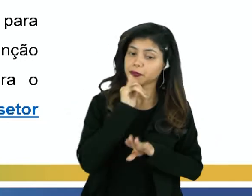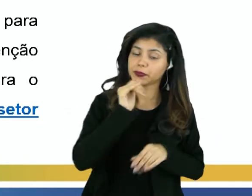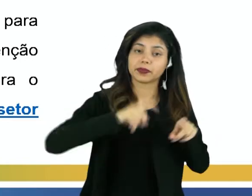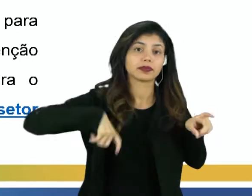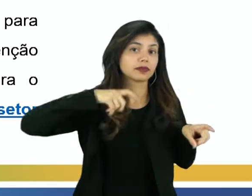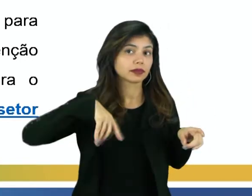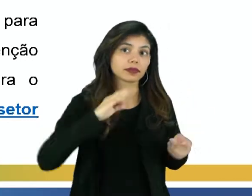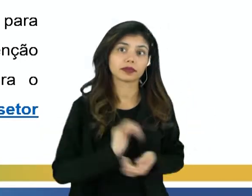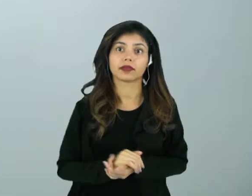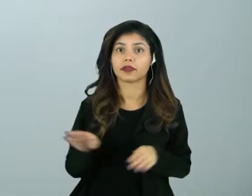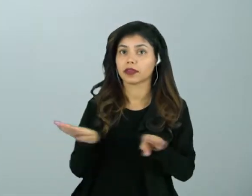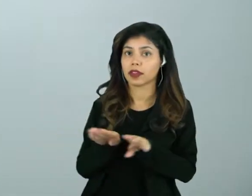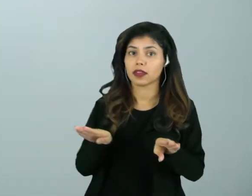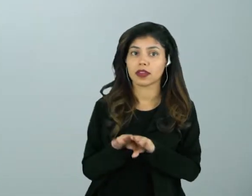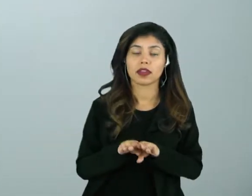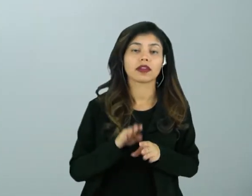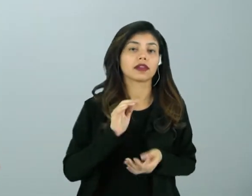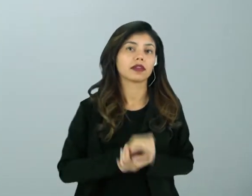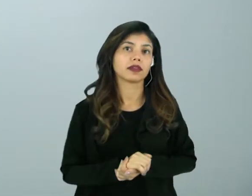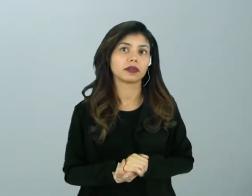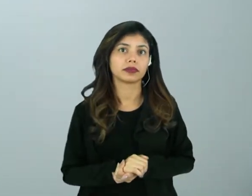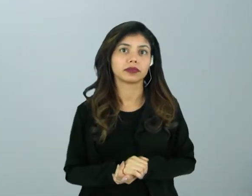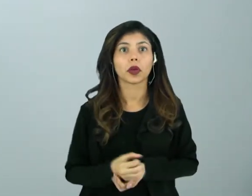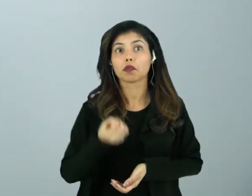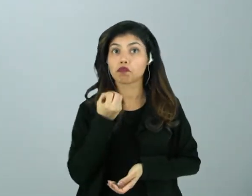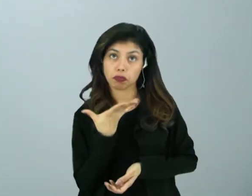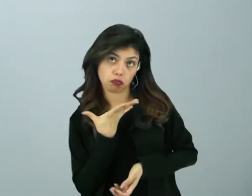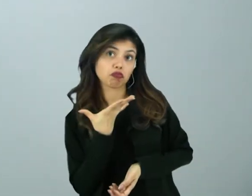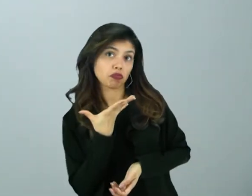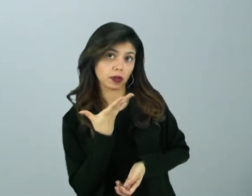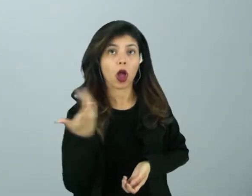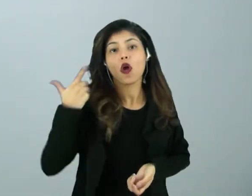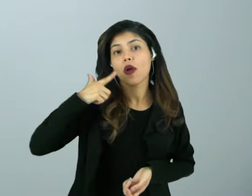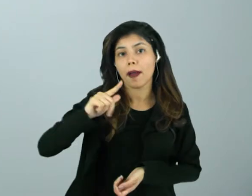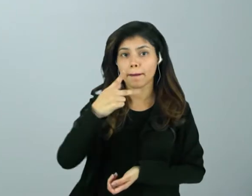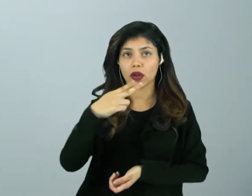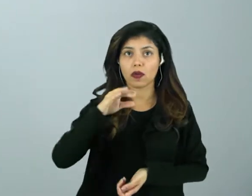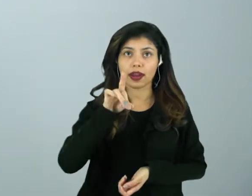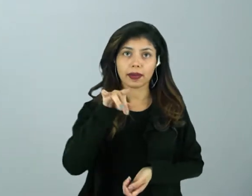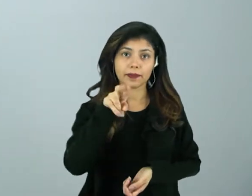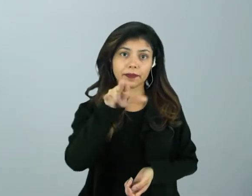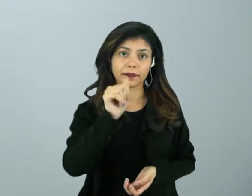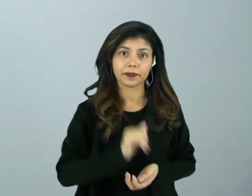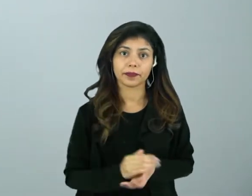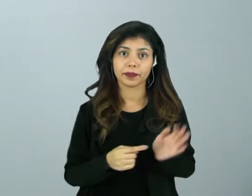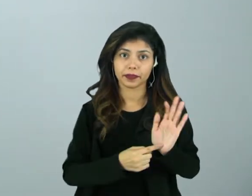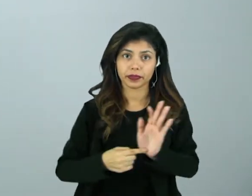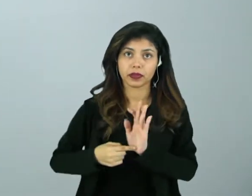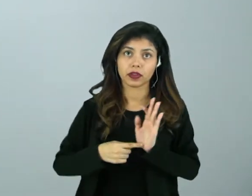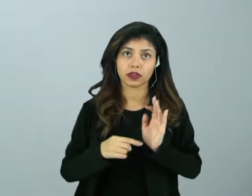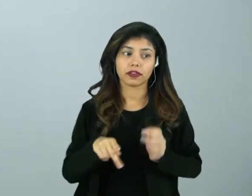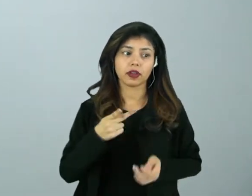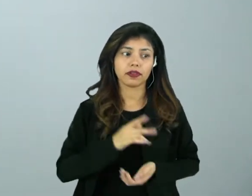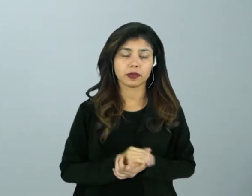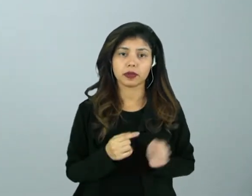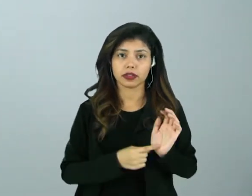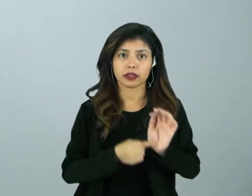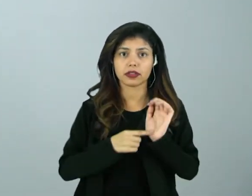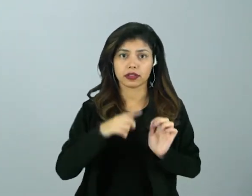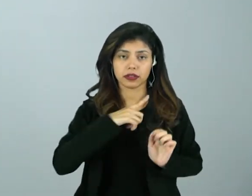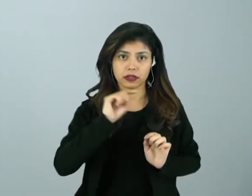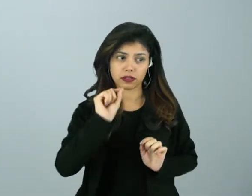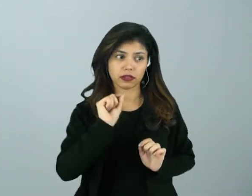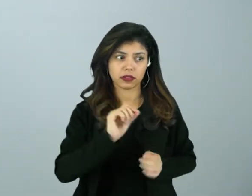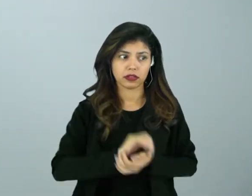agricultura. Se tem um regime de água bom, então eu consigo ter uma irrigação também importante e a criação de animais. Se